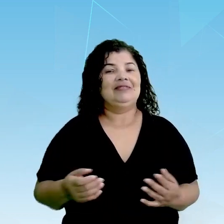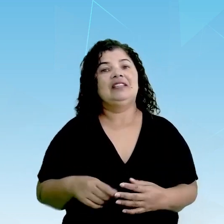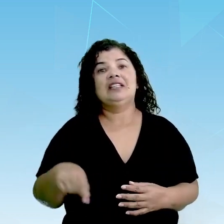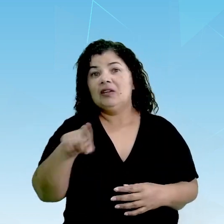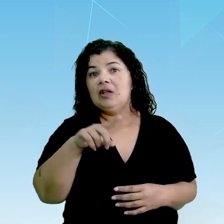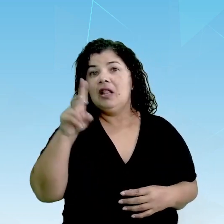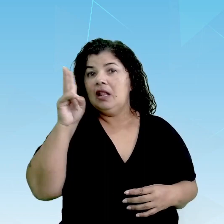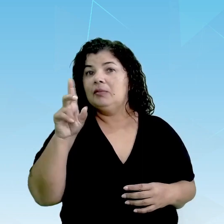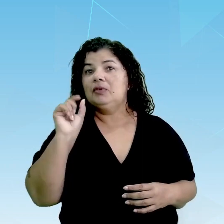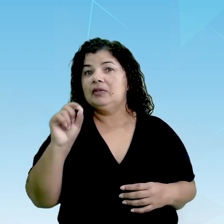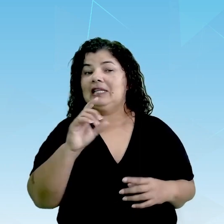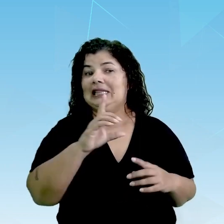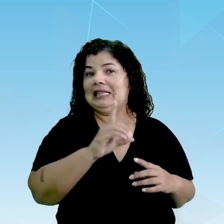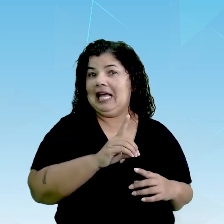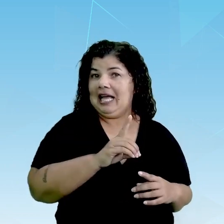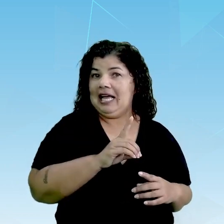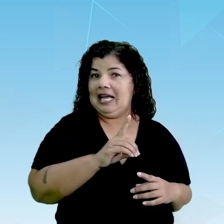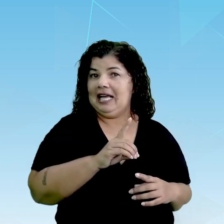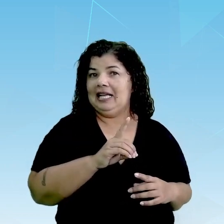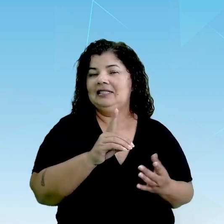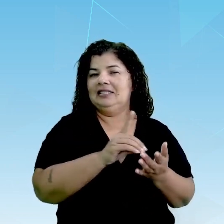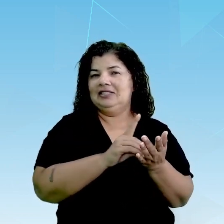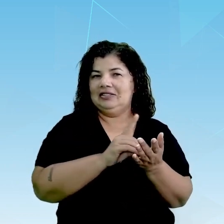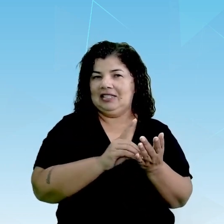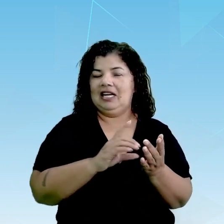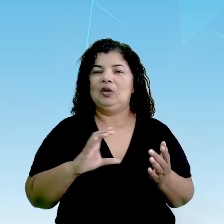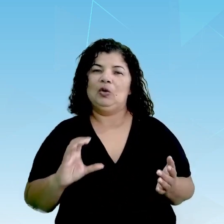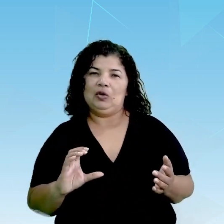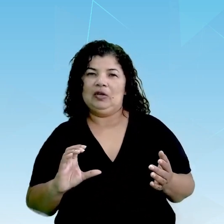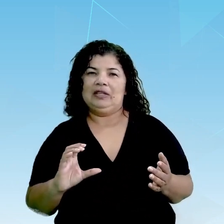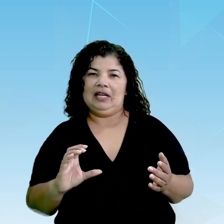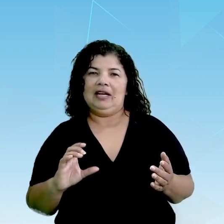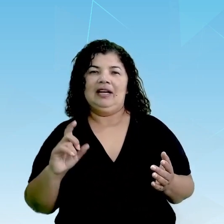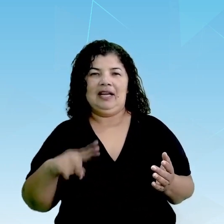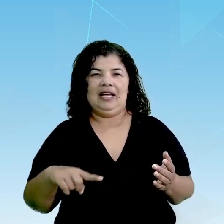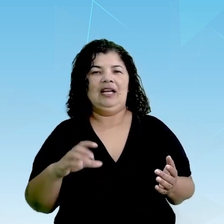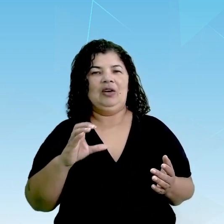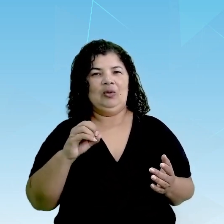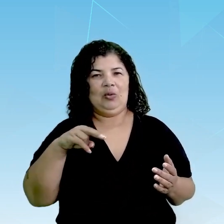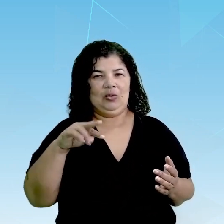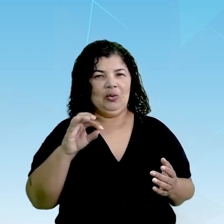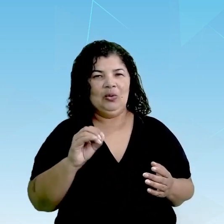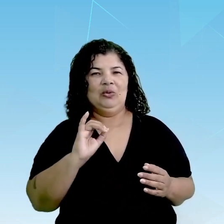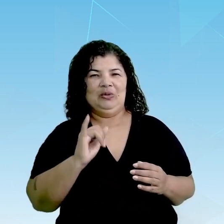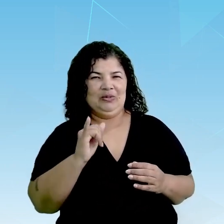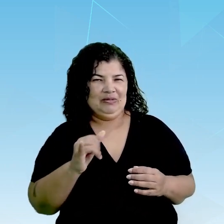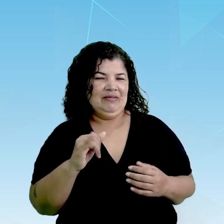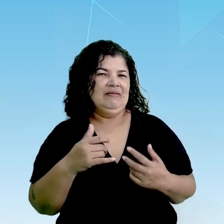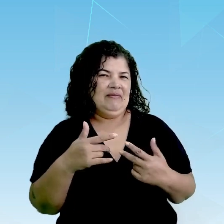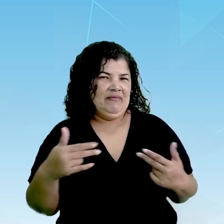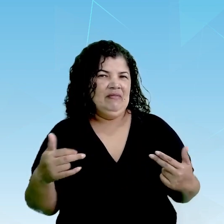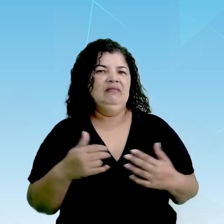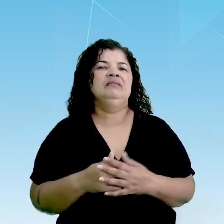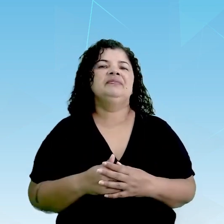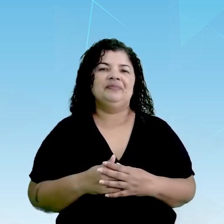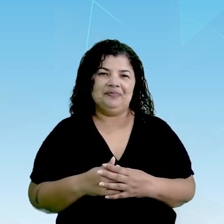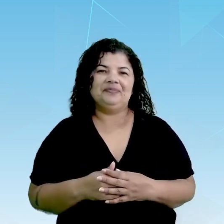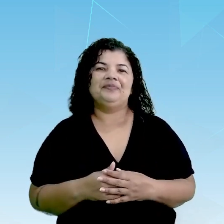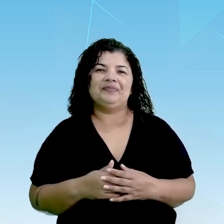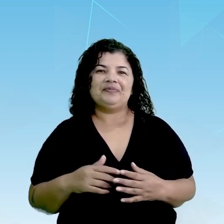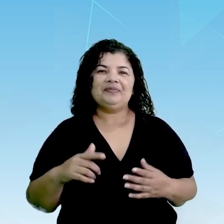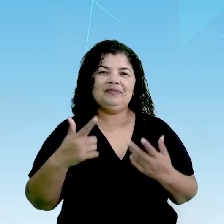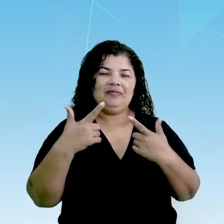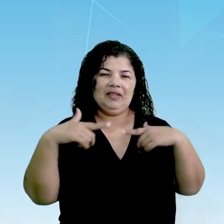coisa, denotar D de dicionário, conotar C de conto. Outra coisa, a linguagem da